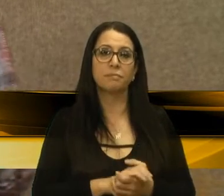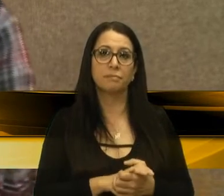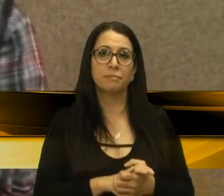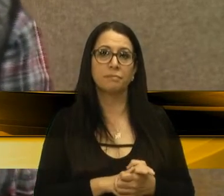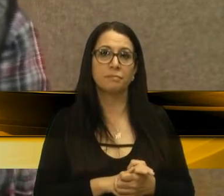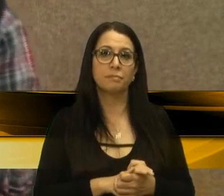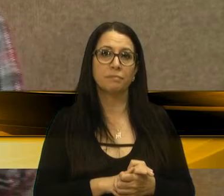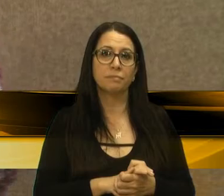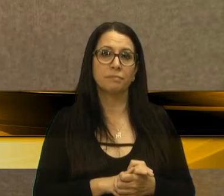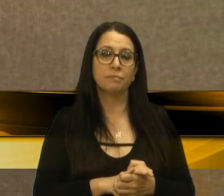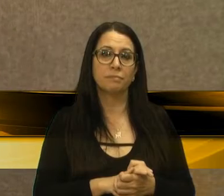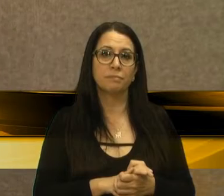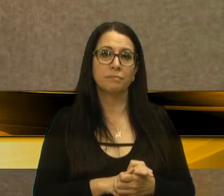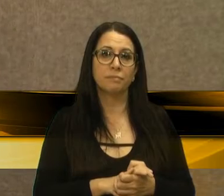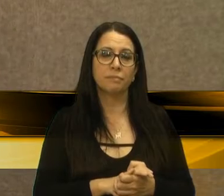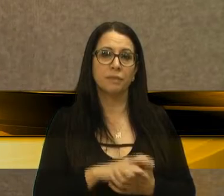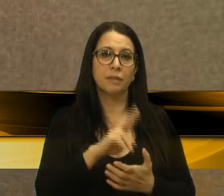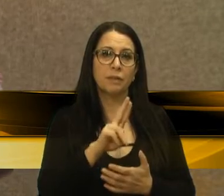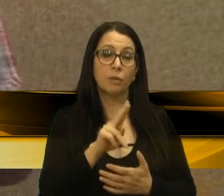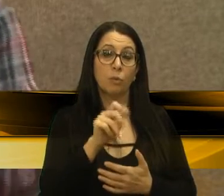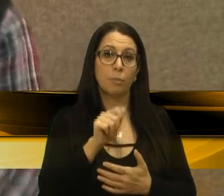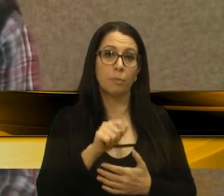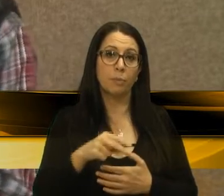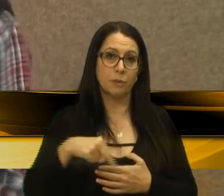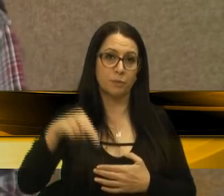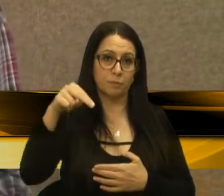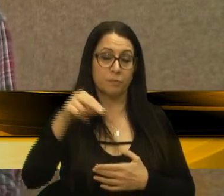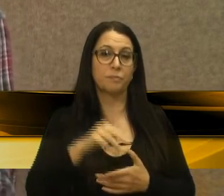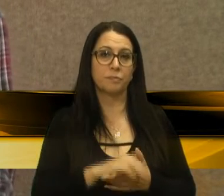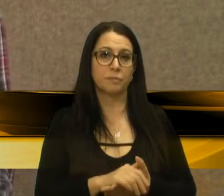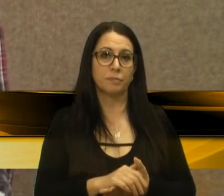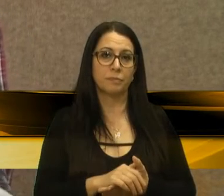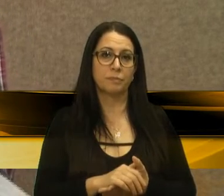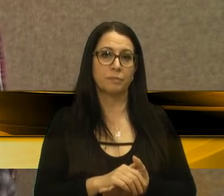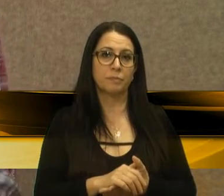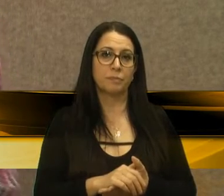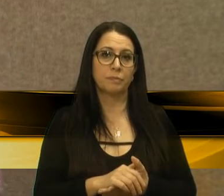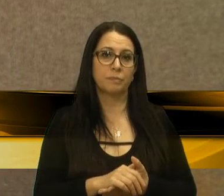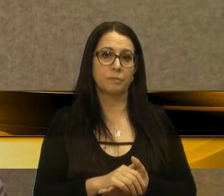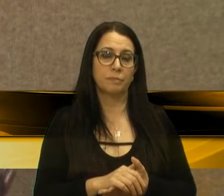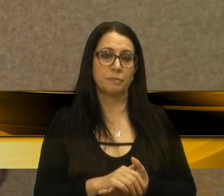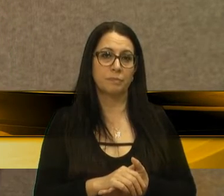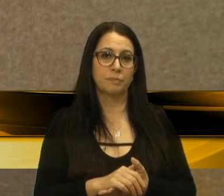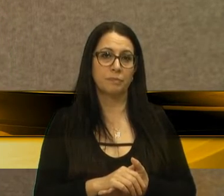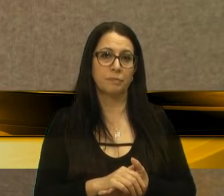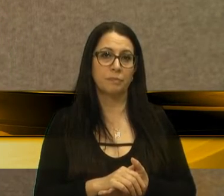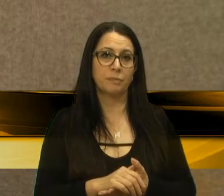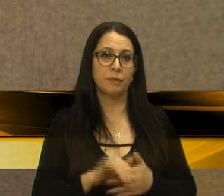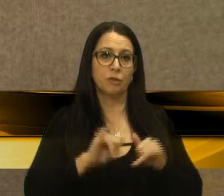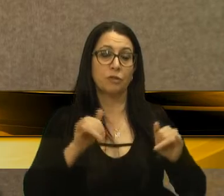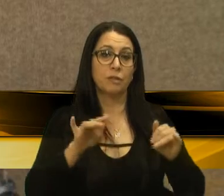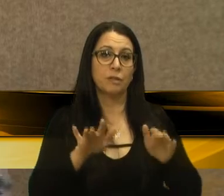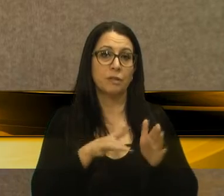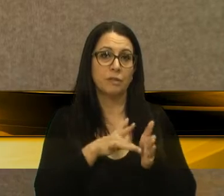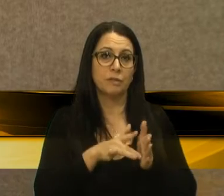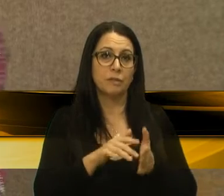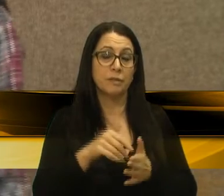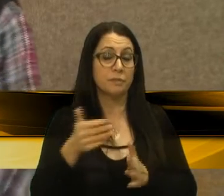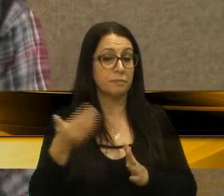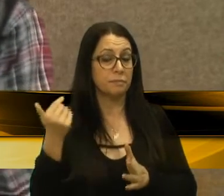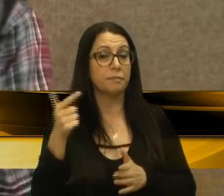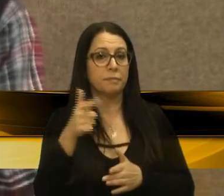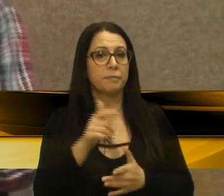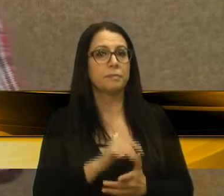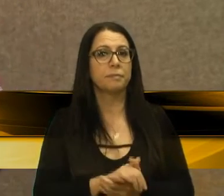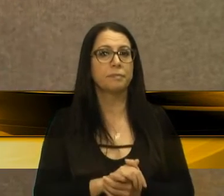Está aqui, na UPA, Zona Norte, opa, essa aqui é a sua, essa aqui é fake news. Essa aqui é fake news, essa